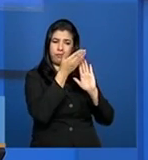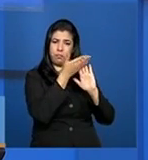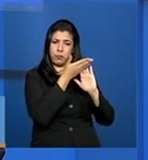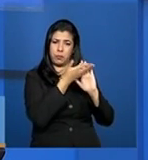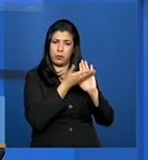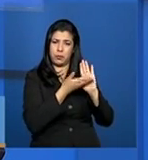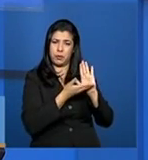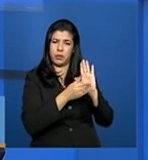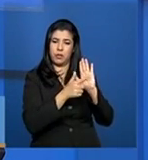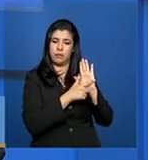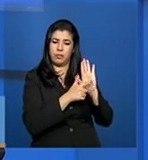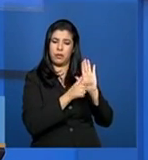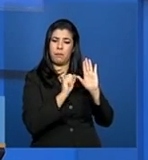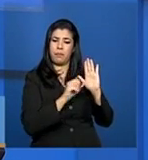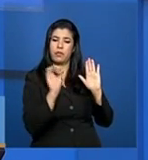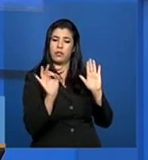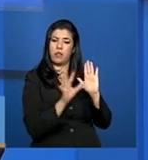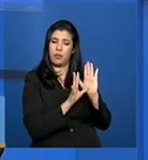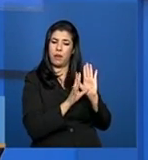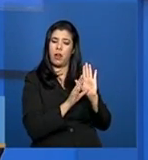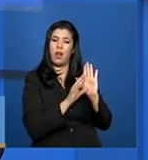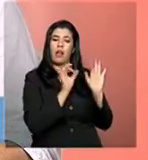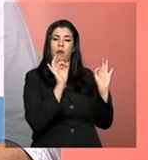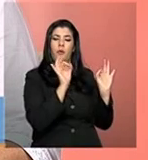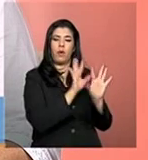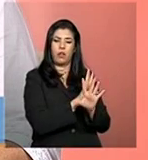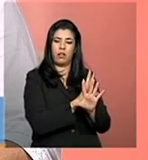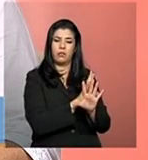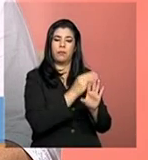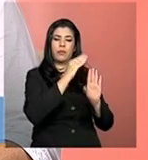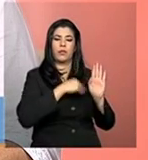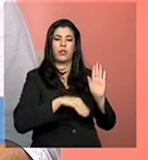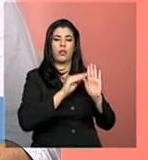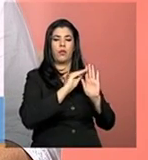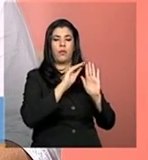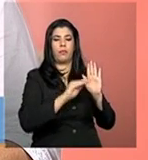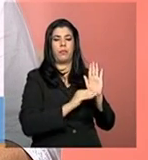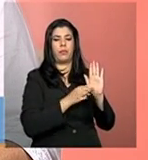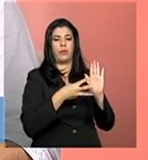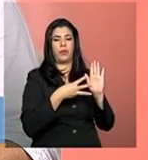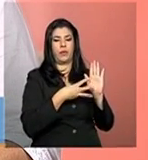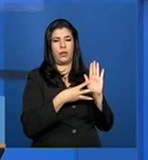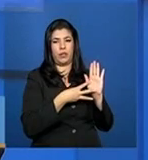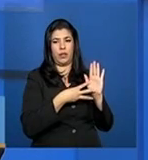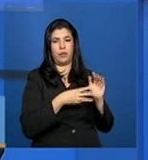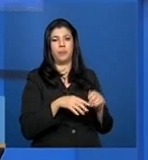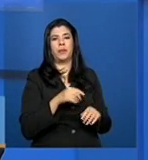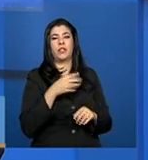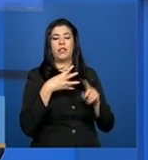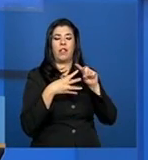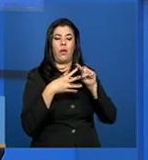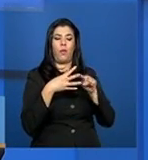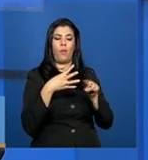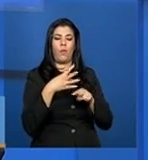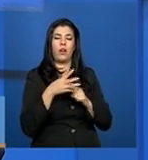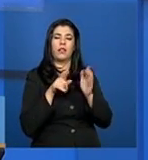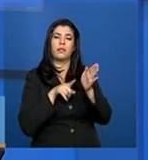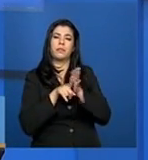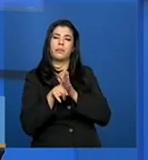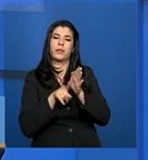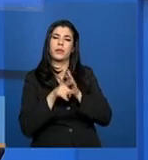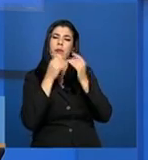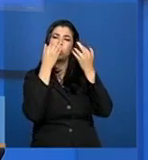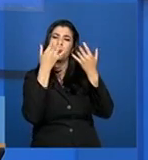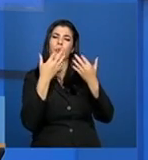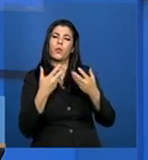Feito isso, ele pode ir para a sessão 3, que é a menor sessão do sistema. Só tem quatro questões e fala sobre